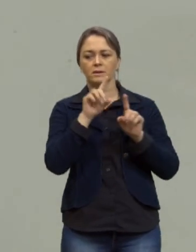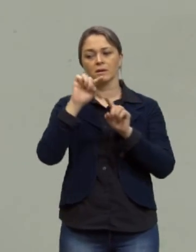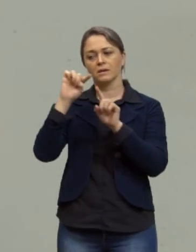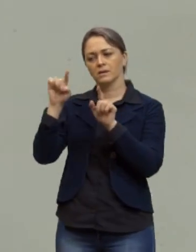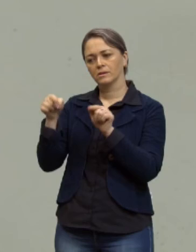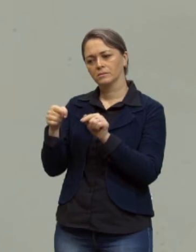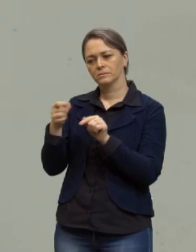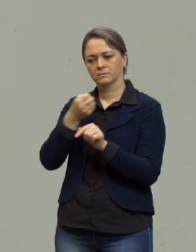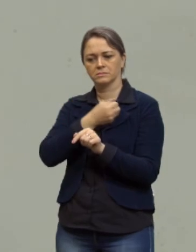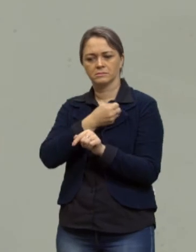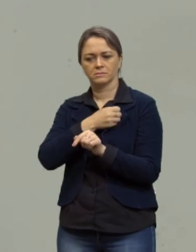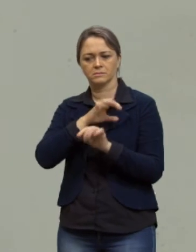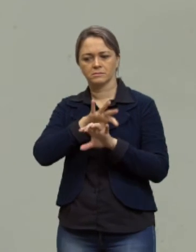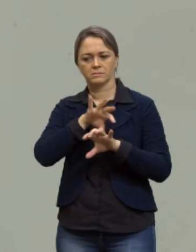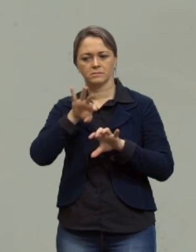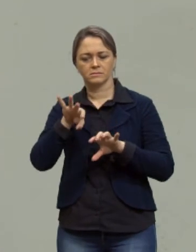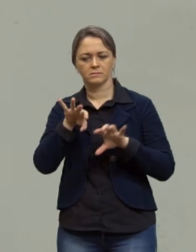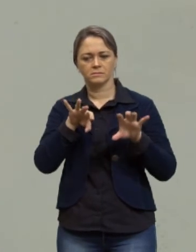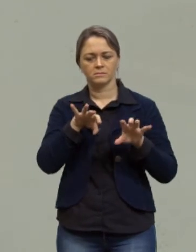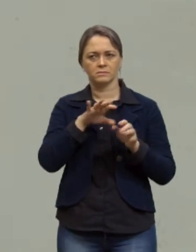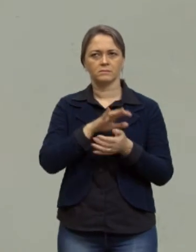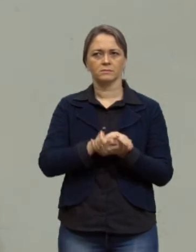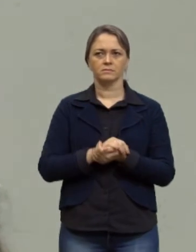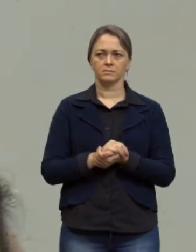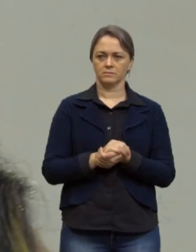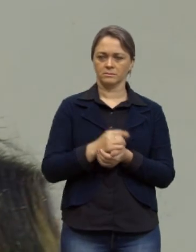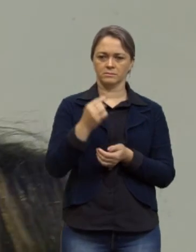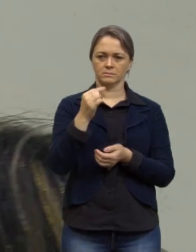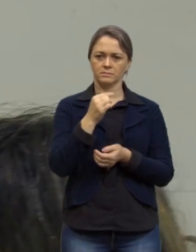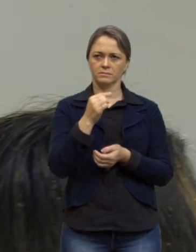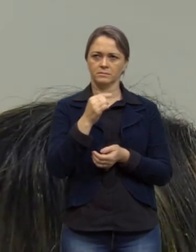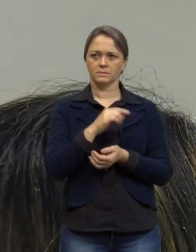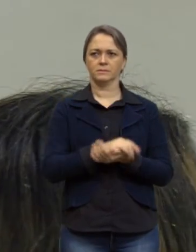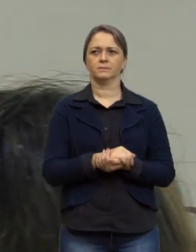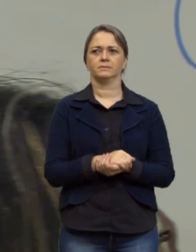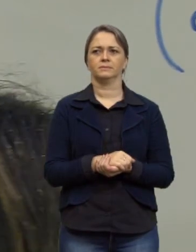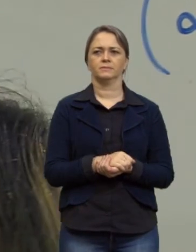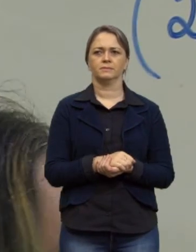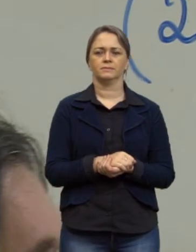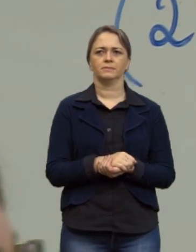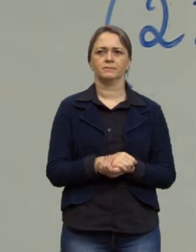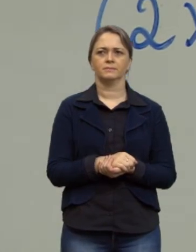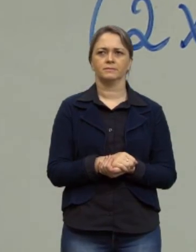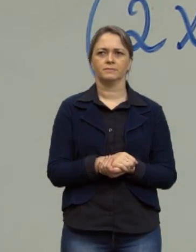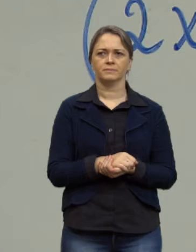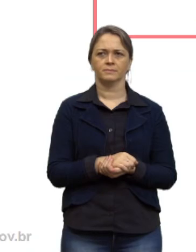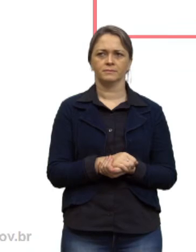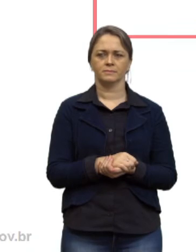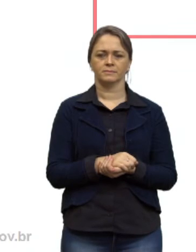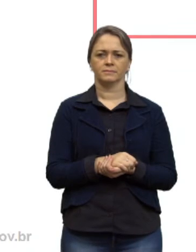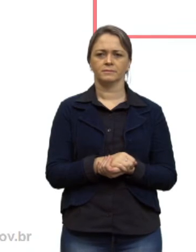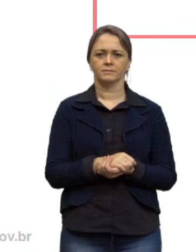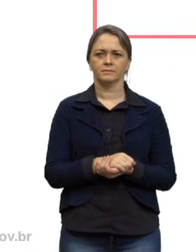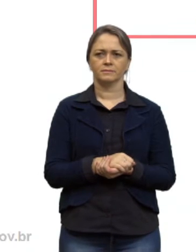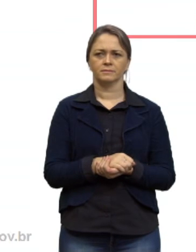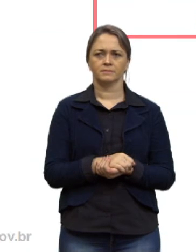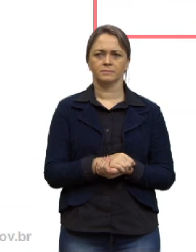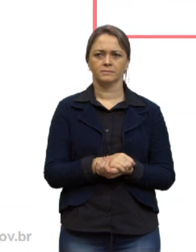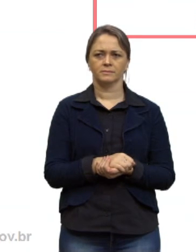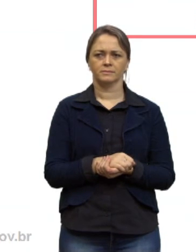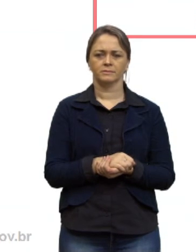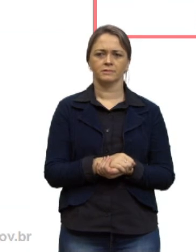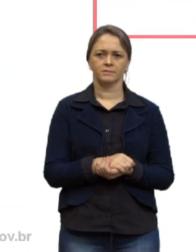outro termo se eu subtraio esses termos eu tenho igual a subtração do último